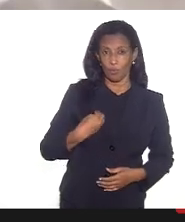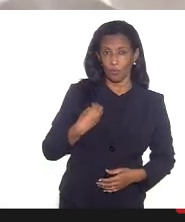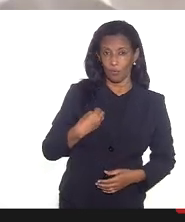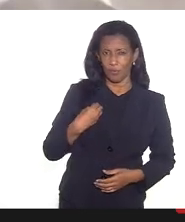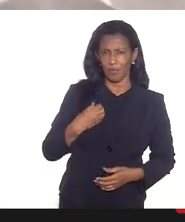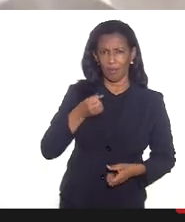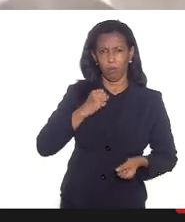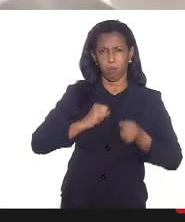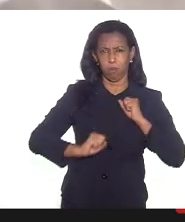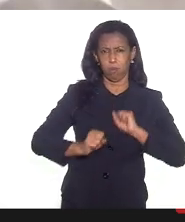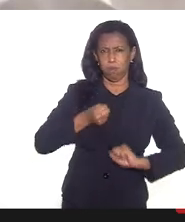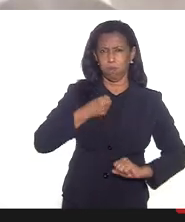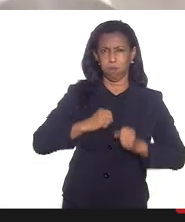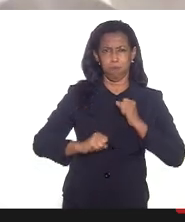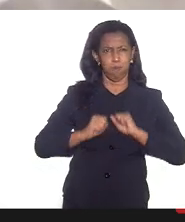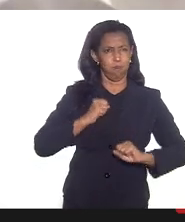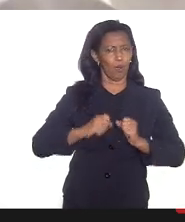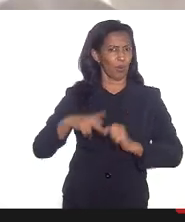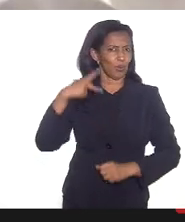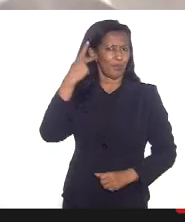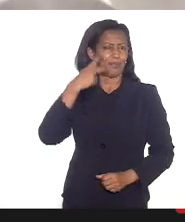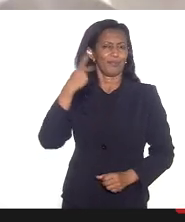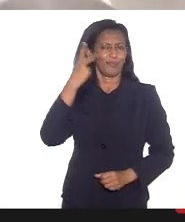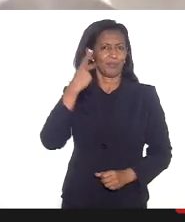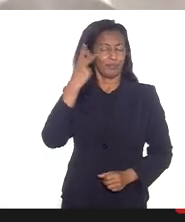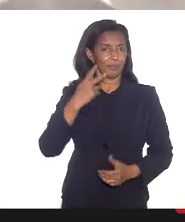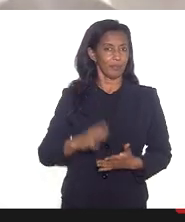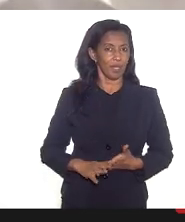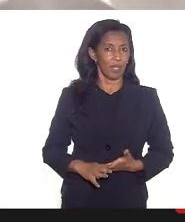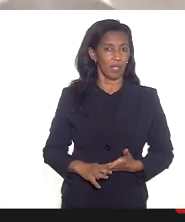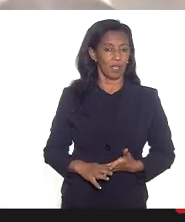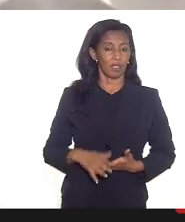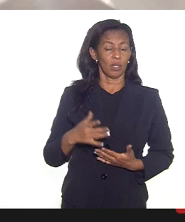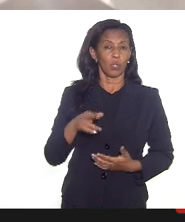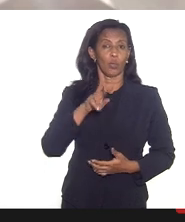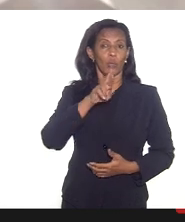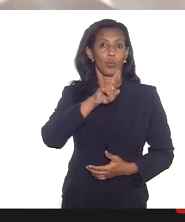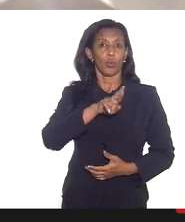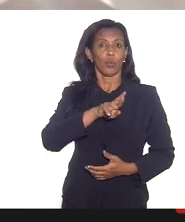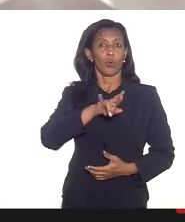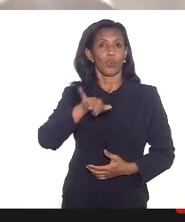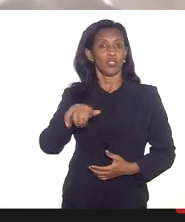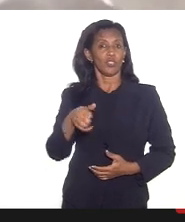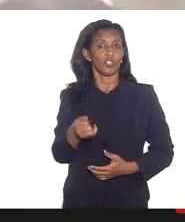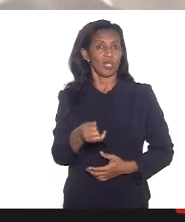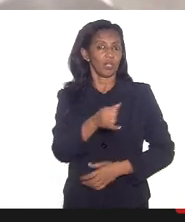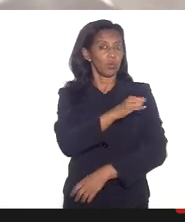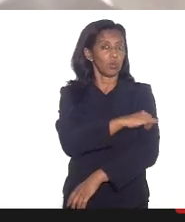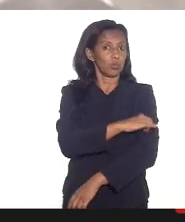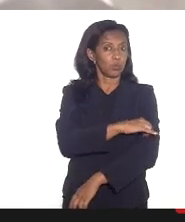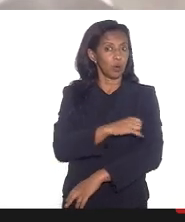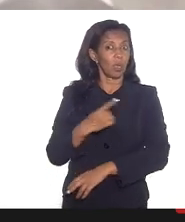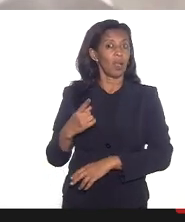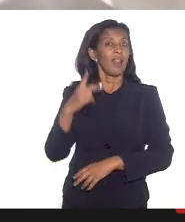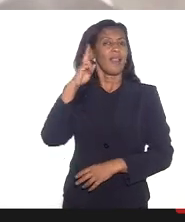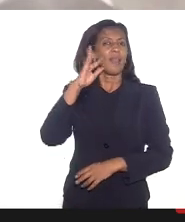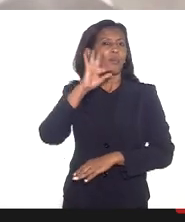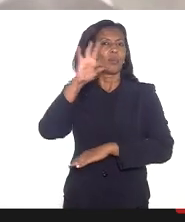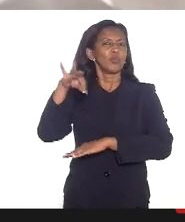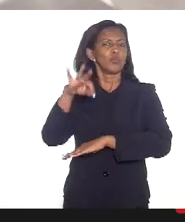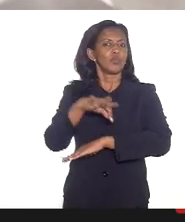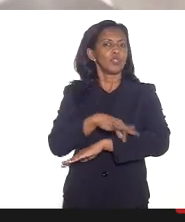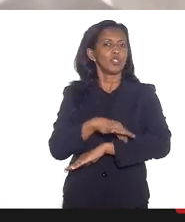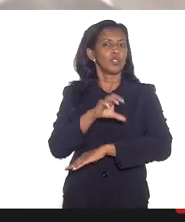nossas angústias enquanto parlamentares né na questão do Rio de Janeiro na questão do Chikungunya né